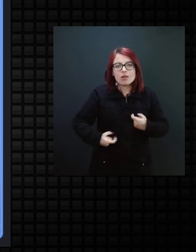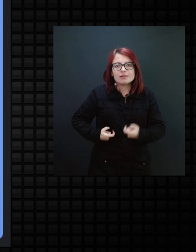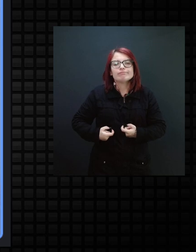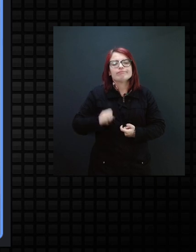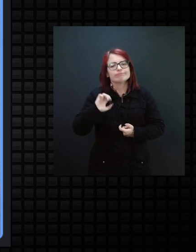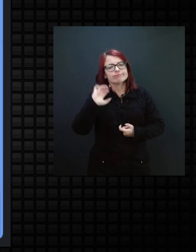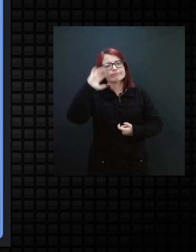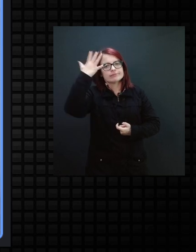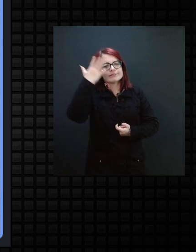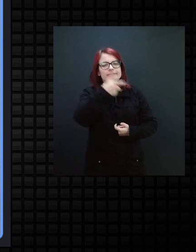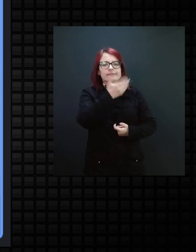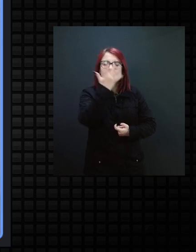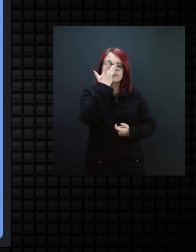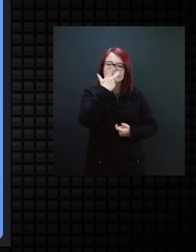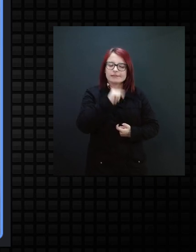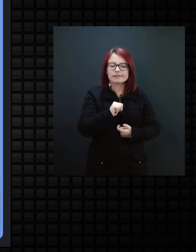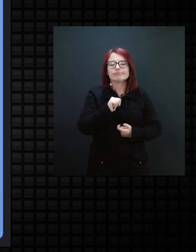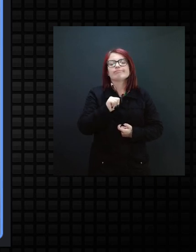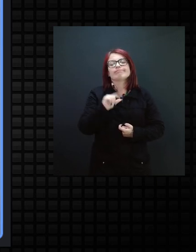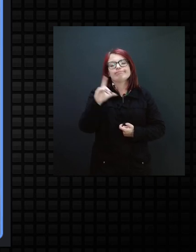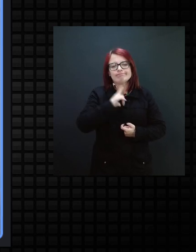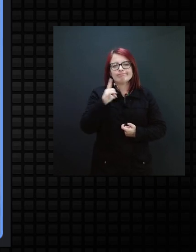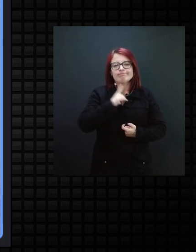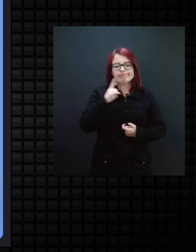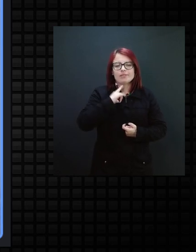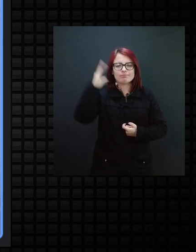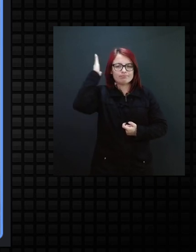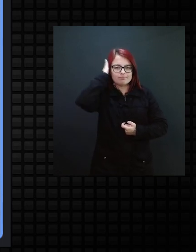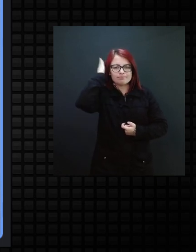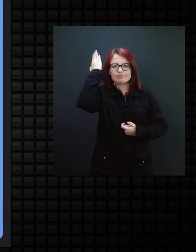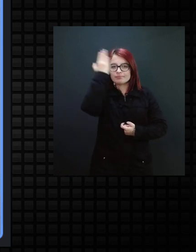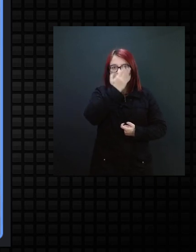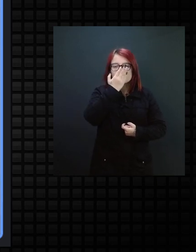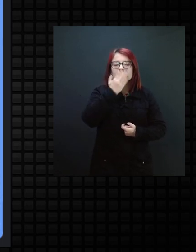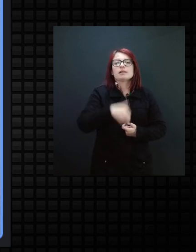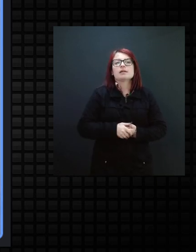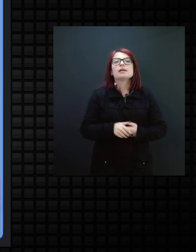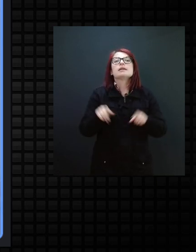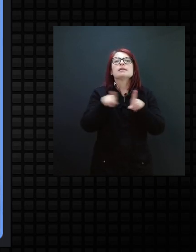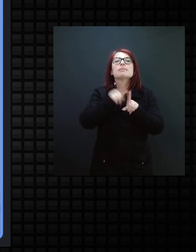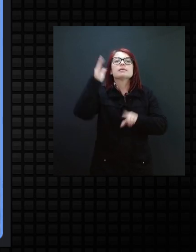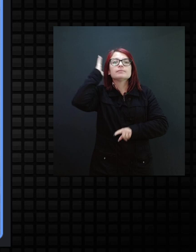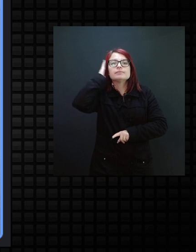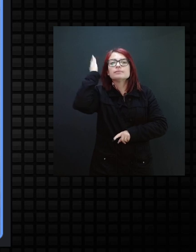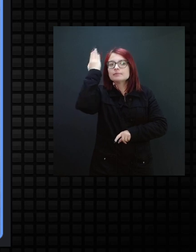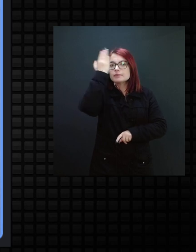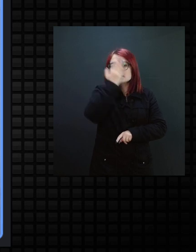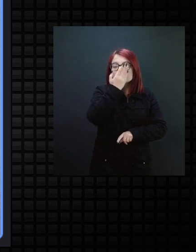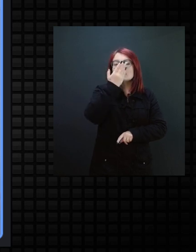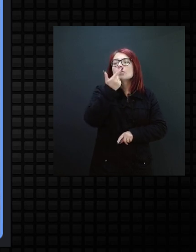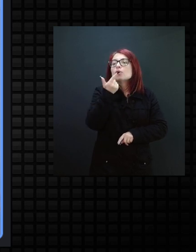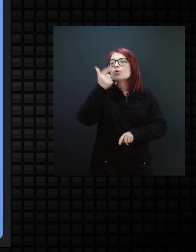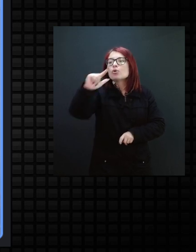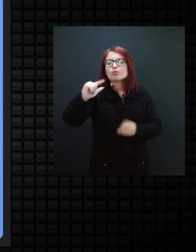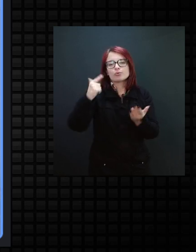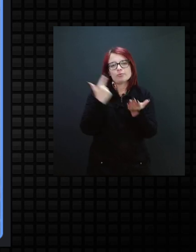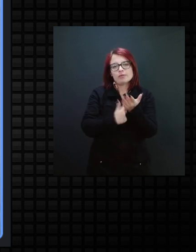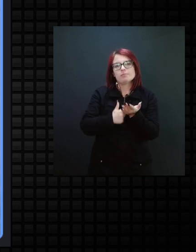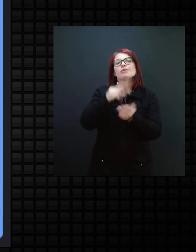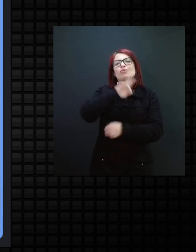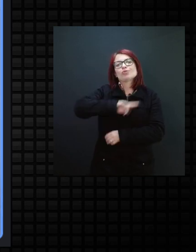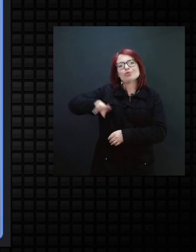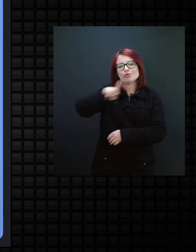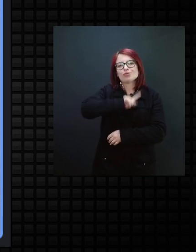nasceram com sequelas visuais e auditivas e outras com a surdo-cegueira plus, visão, audição e outro comprometimento.